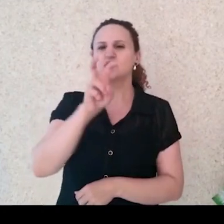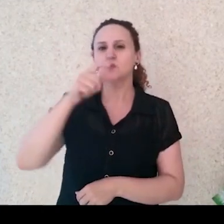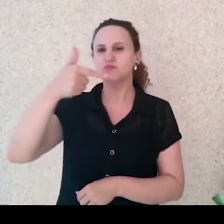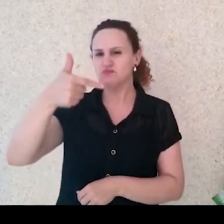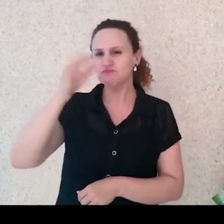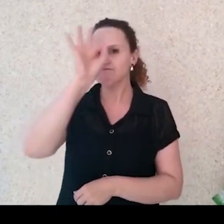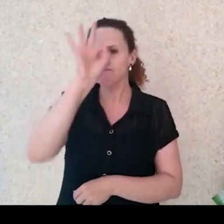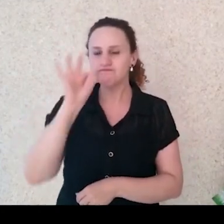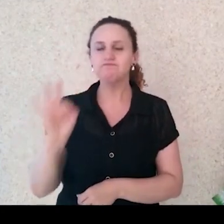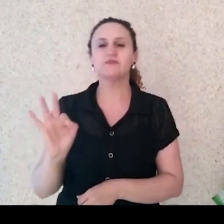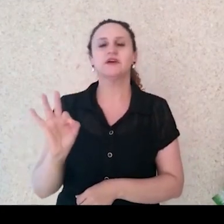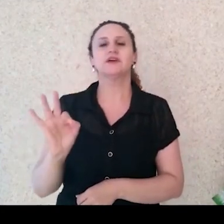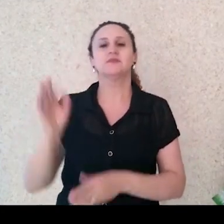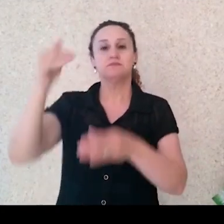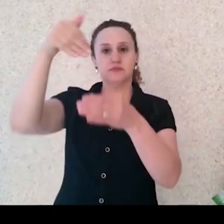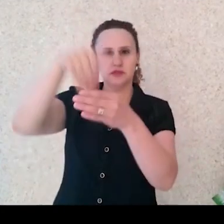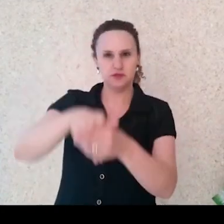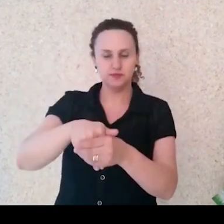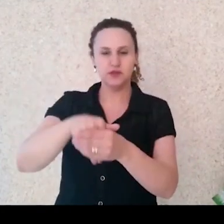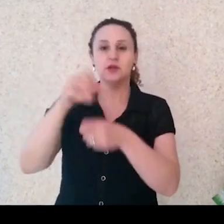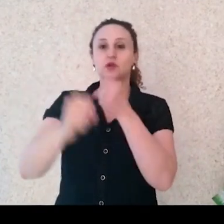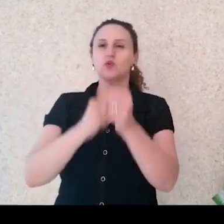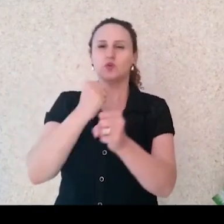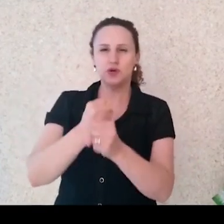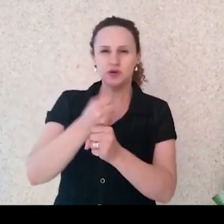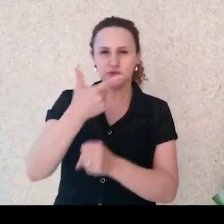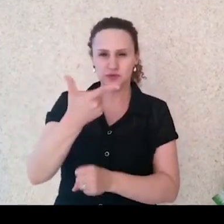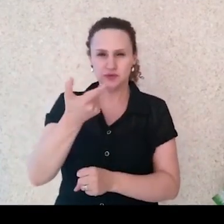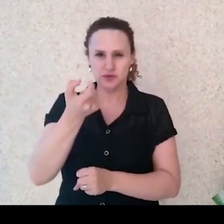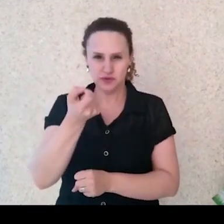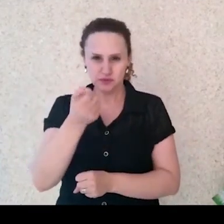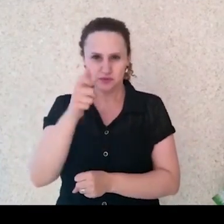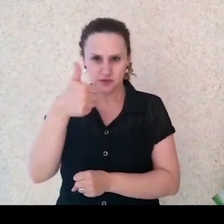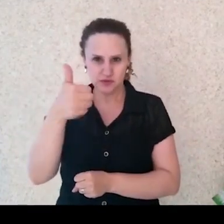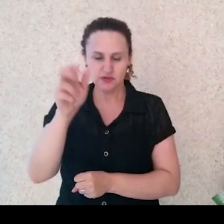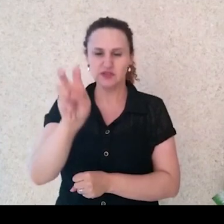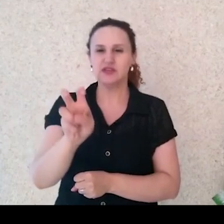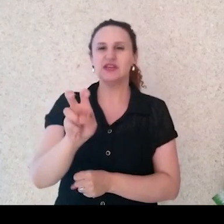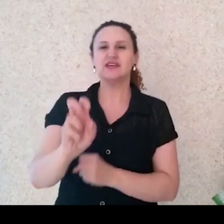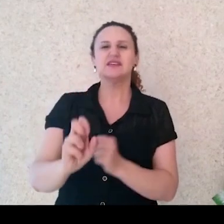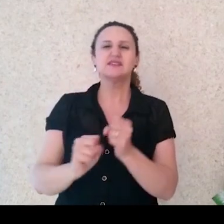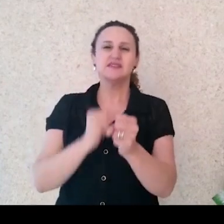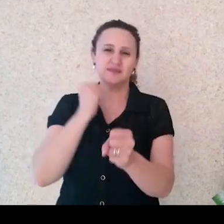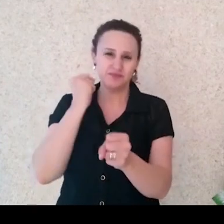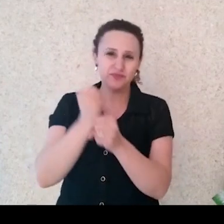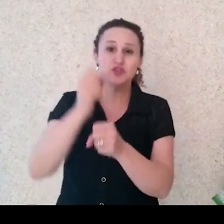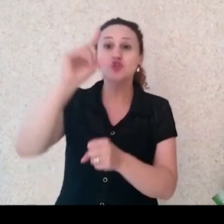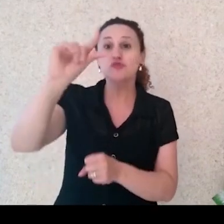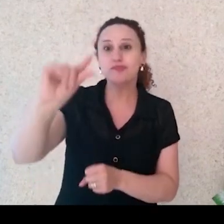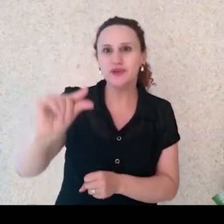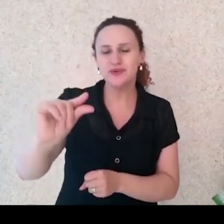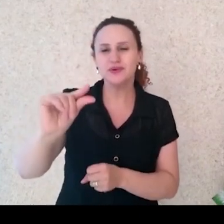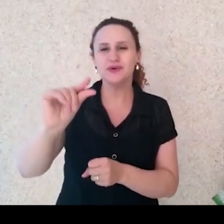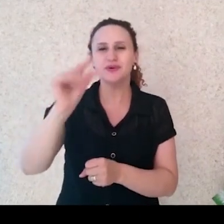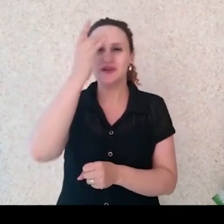eleitores, sendo que em 2015 nós éramos 56%, ou seja, houve uma diminuição no número do